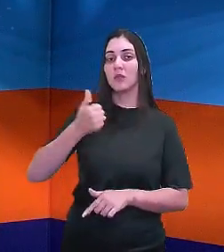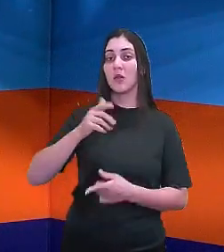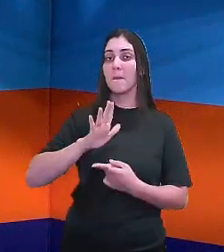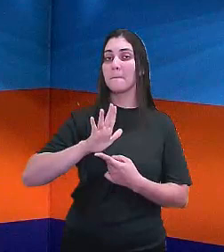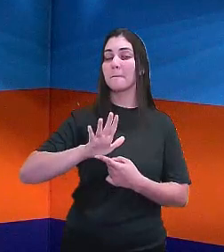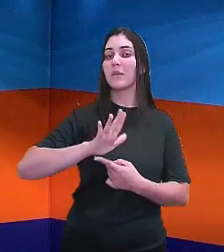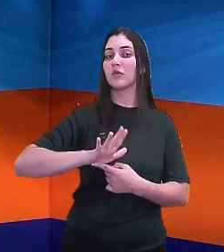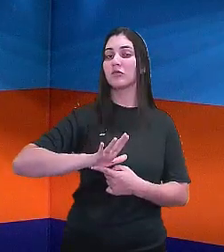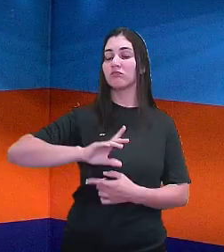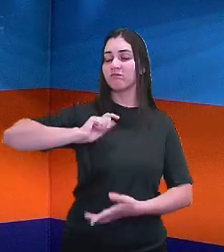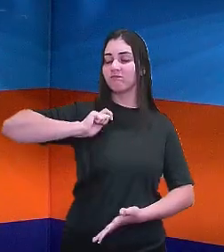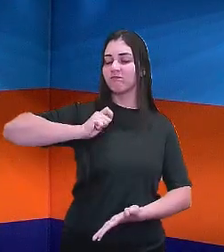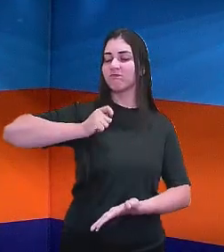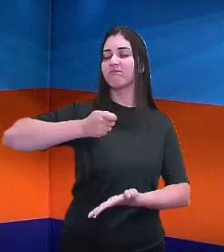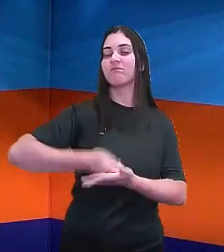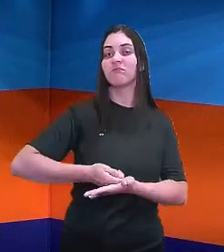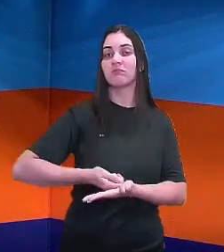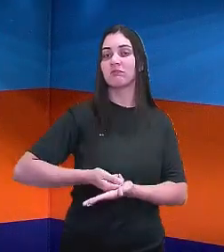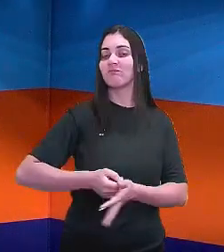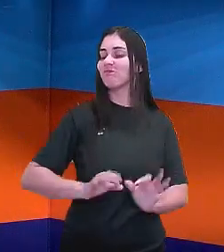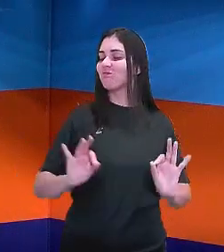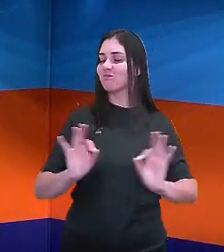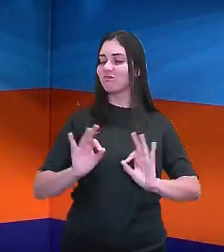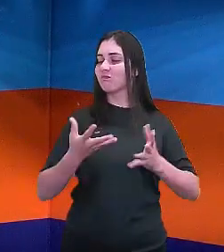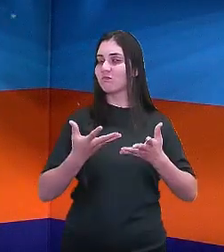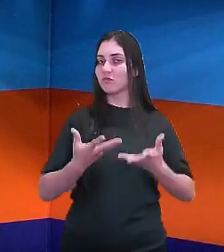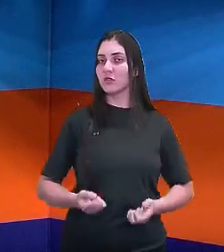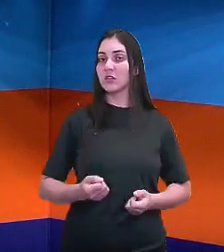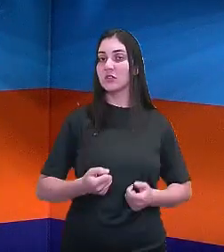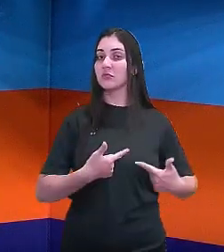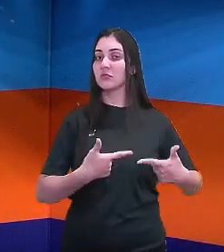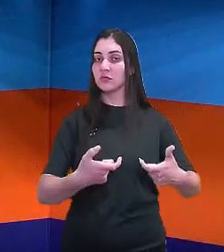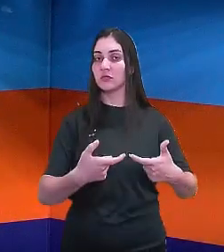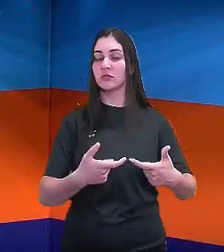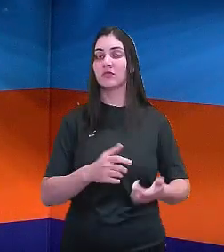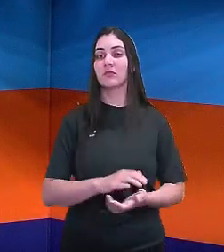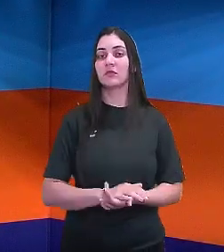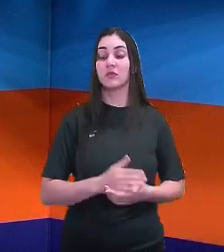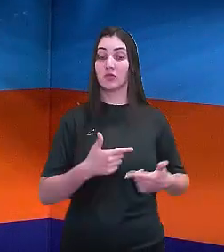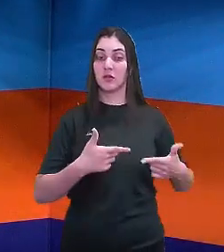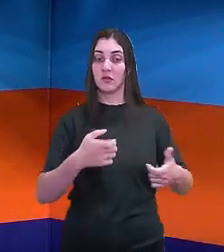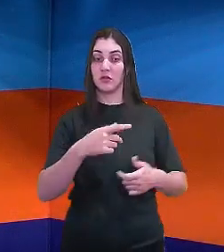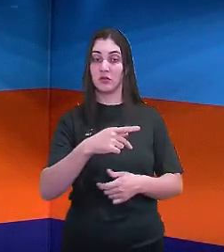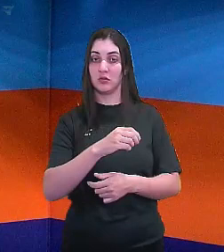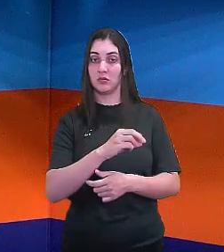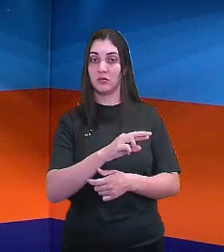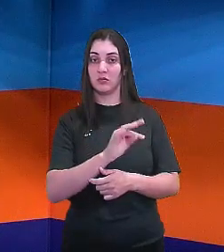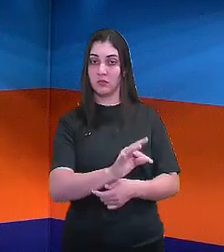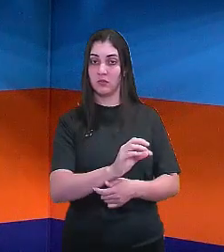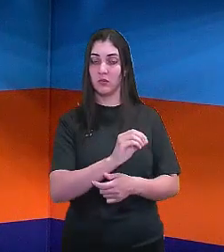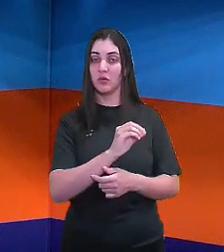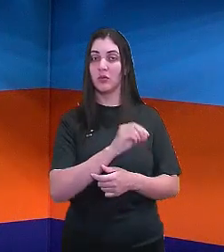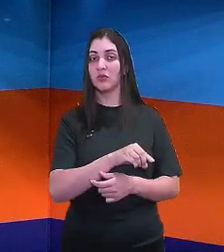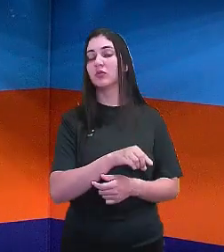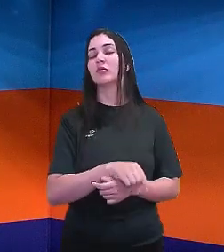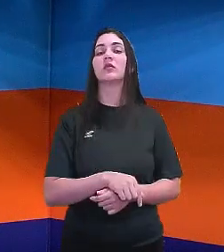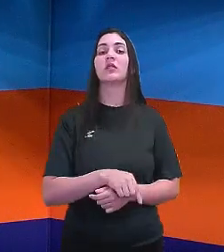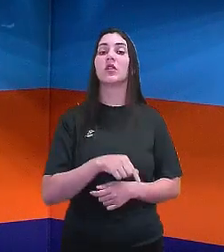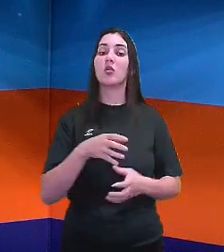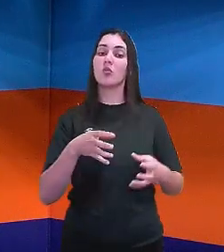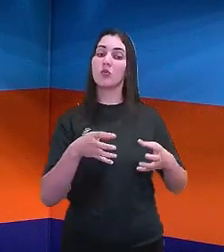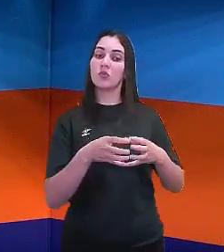decidiu que não iria, porque com a Revolução do Porto, a elite